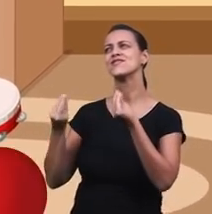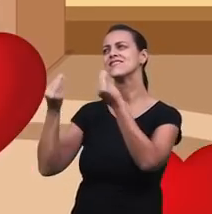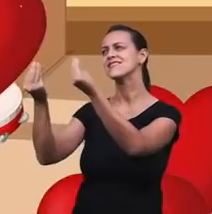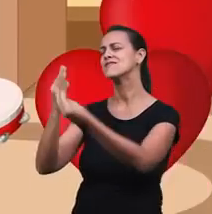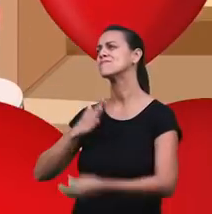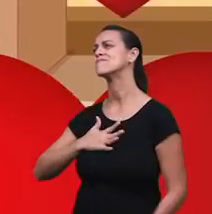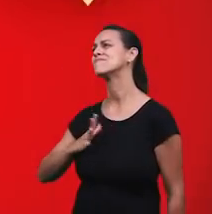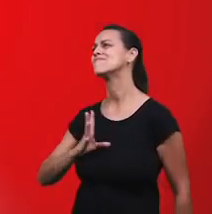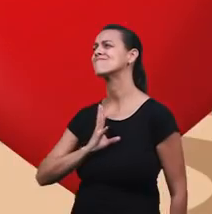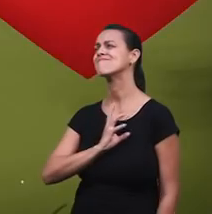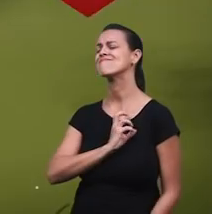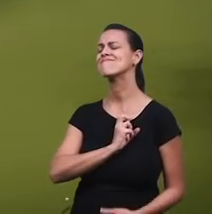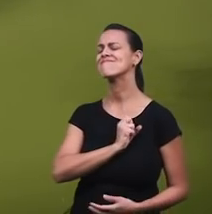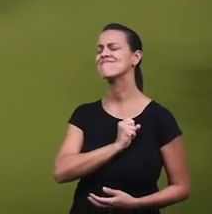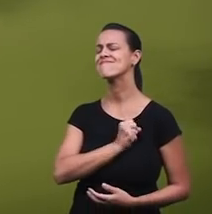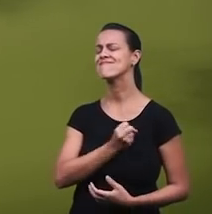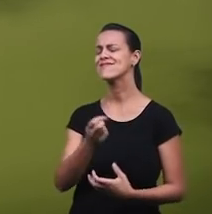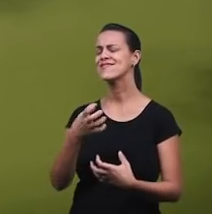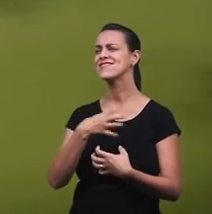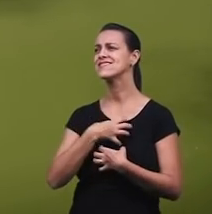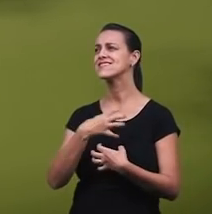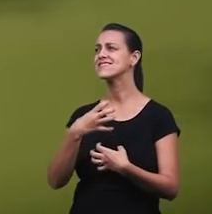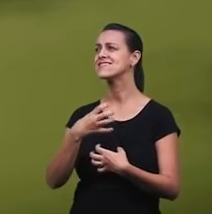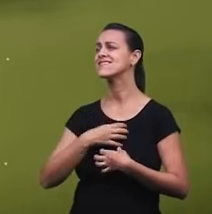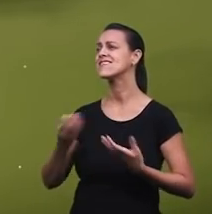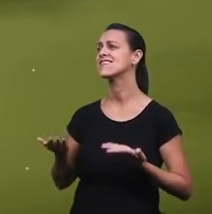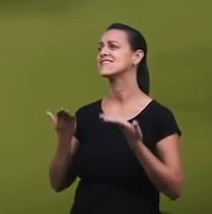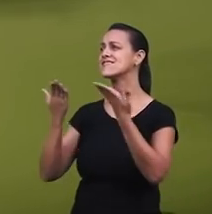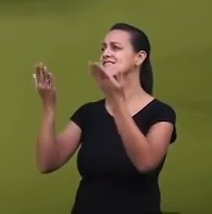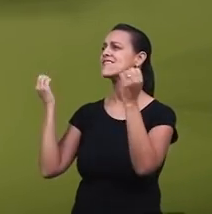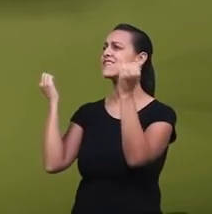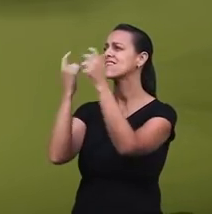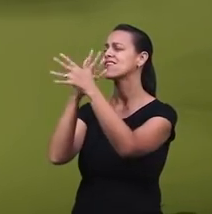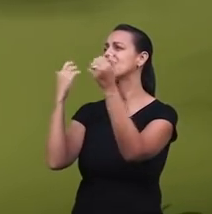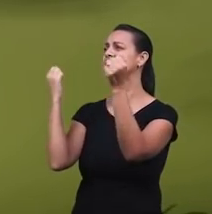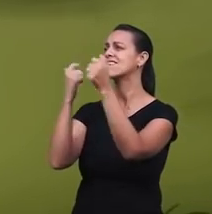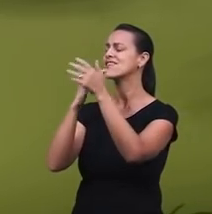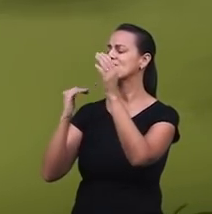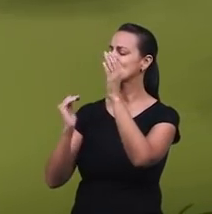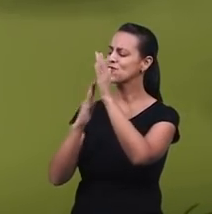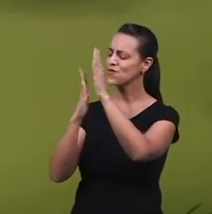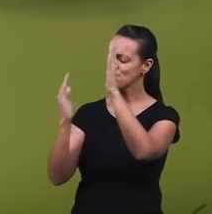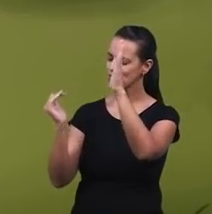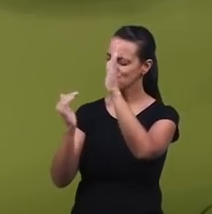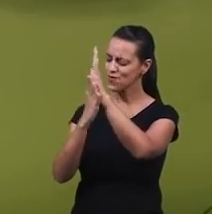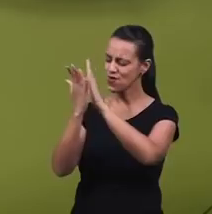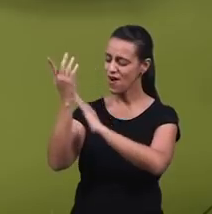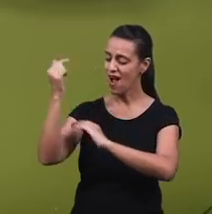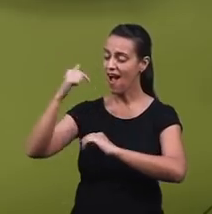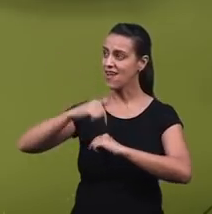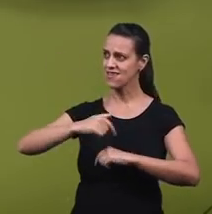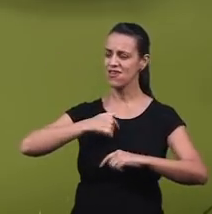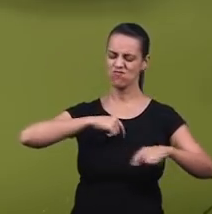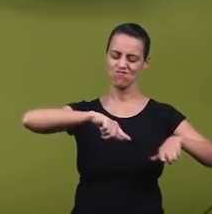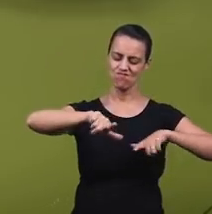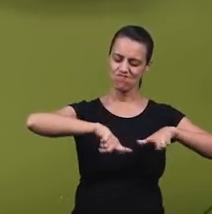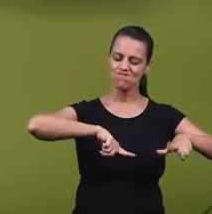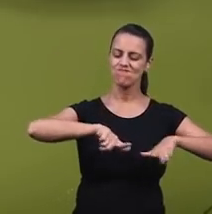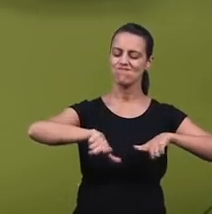grande amor A Ti eu renderei toda glória e louvor Aqui